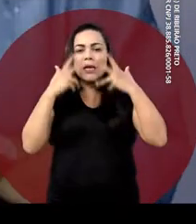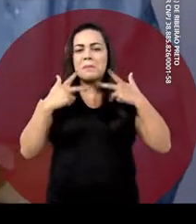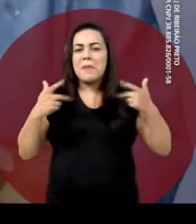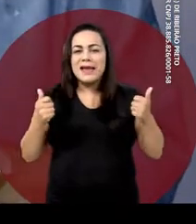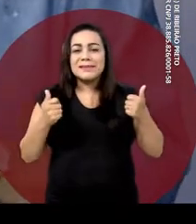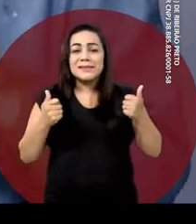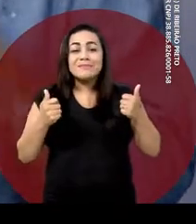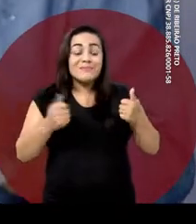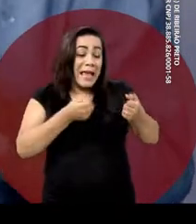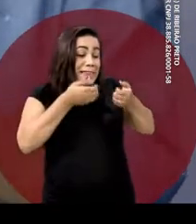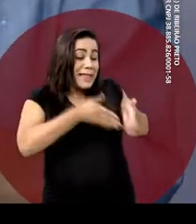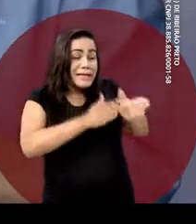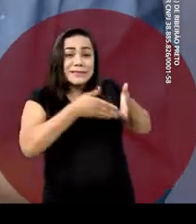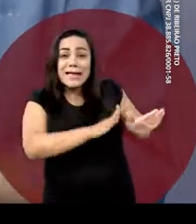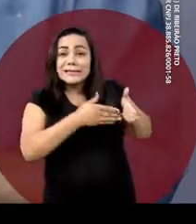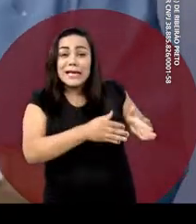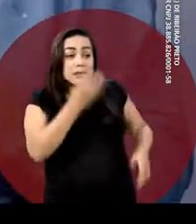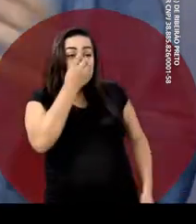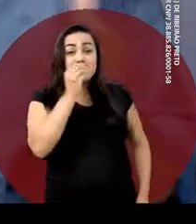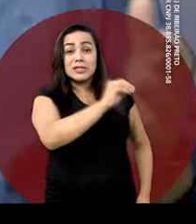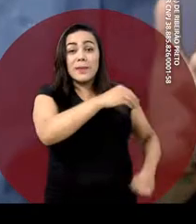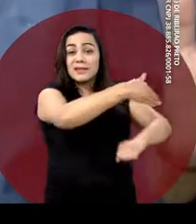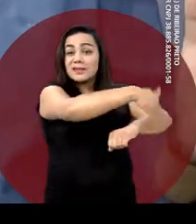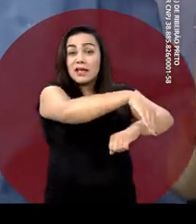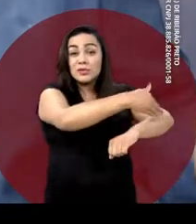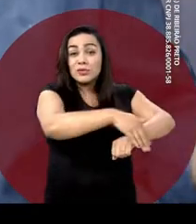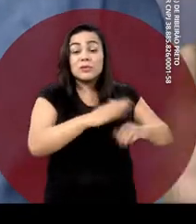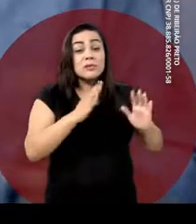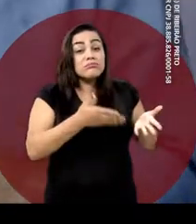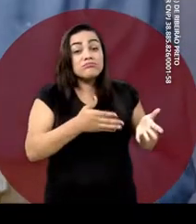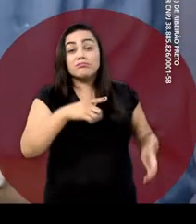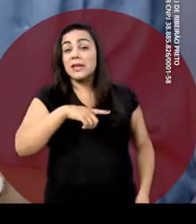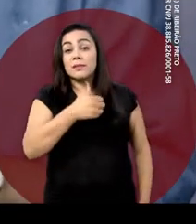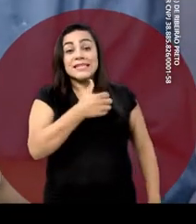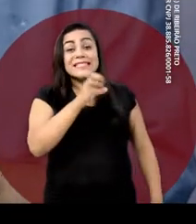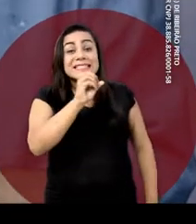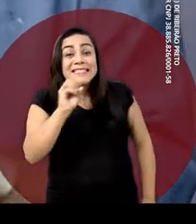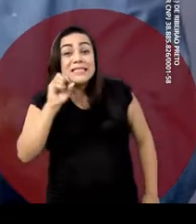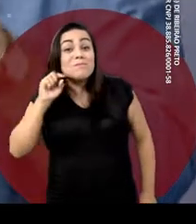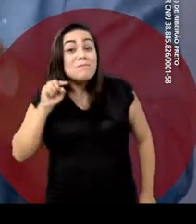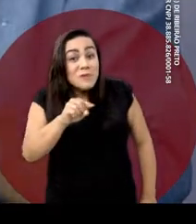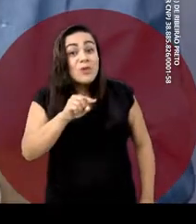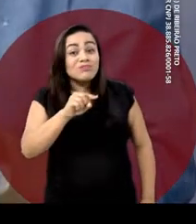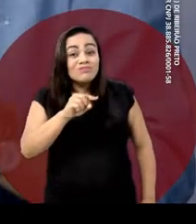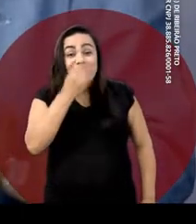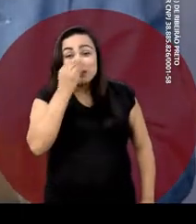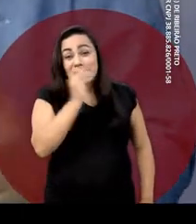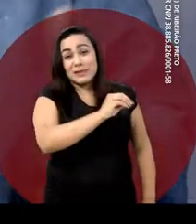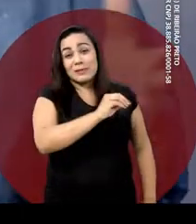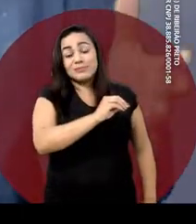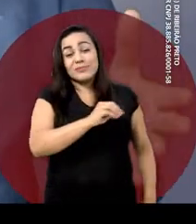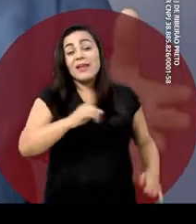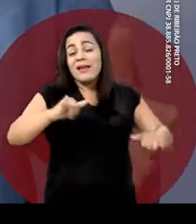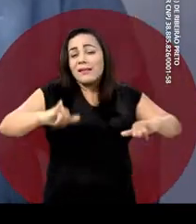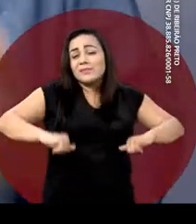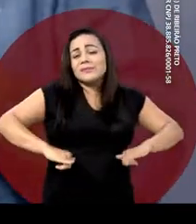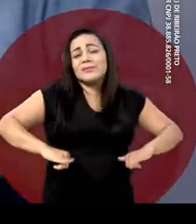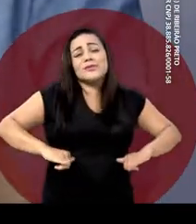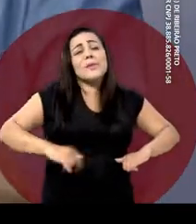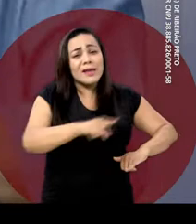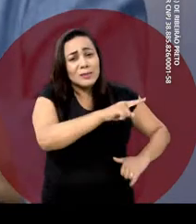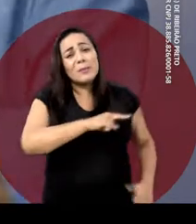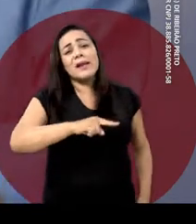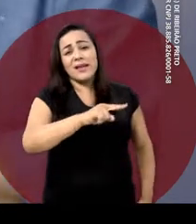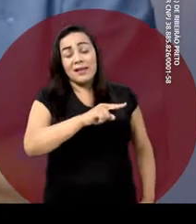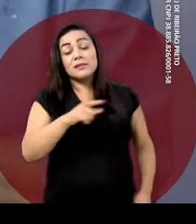procriação descontrolada e o abandono deles nas ruas, que hoje são mais de 100 mil em nossa cidade, constitui sofrimento para os bichinhos